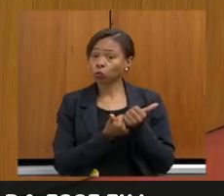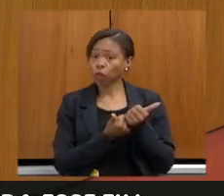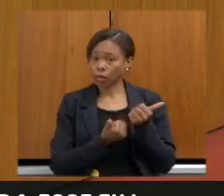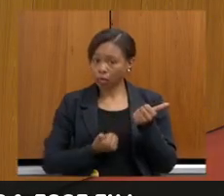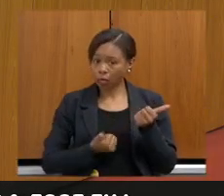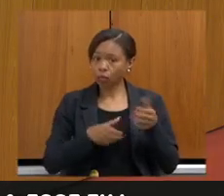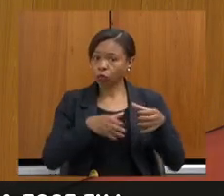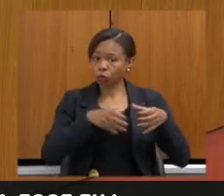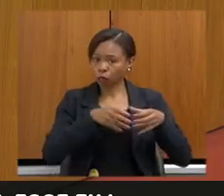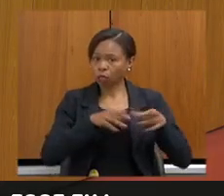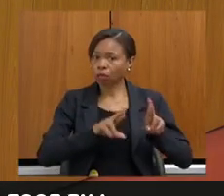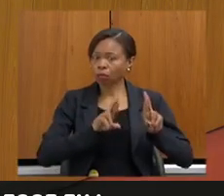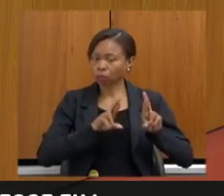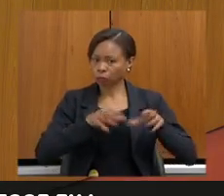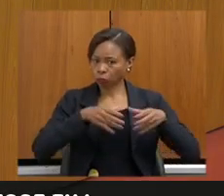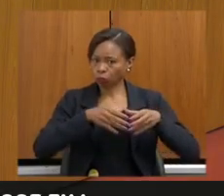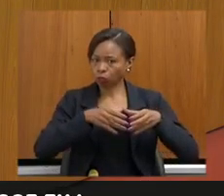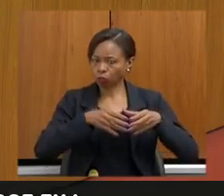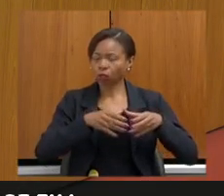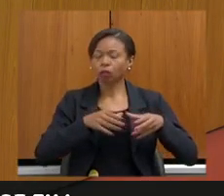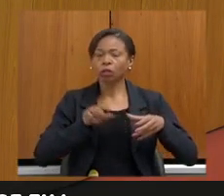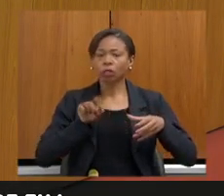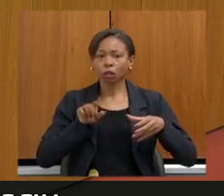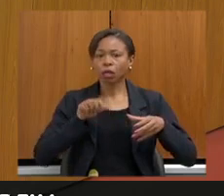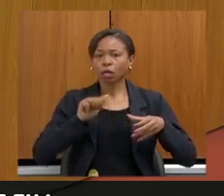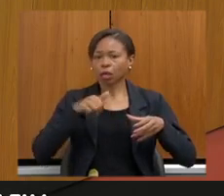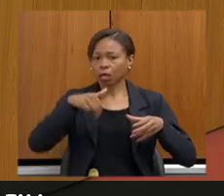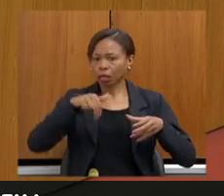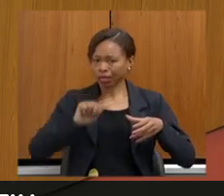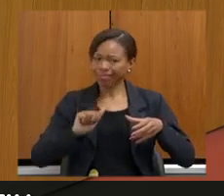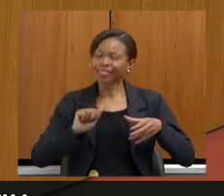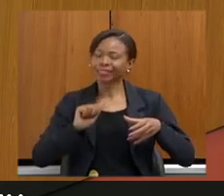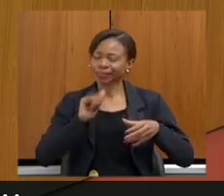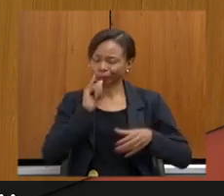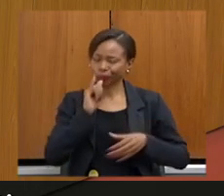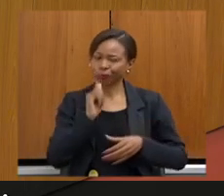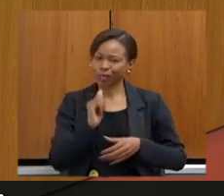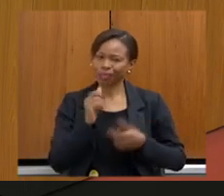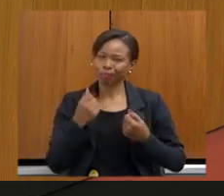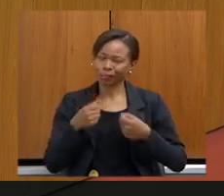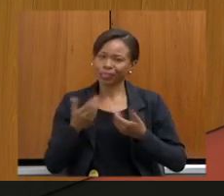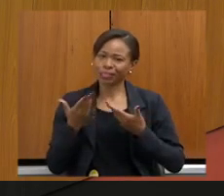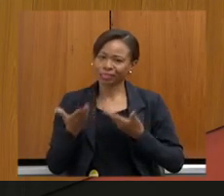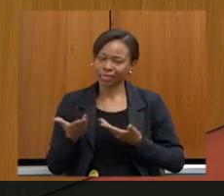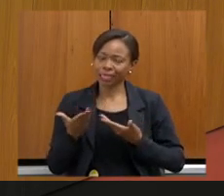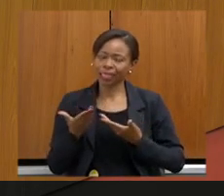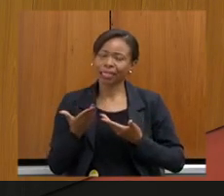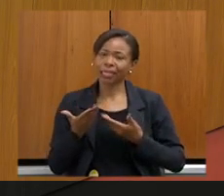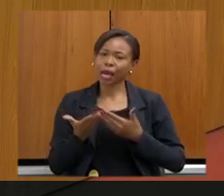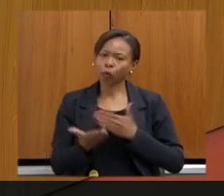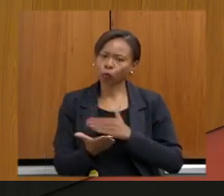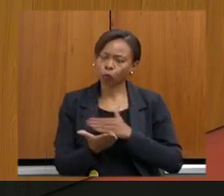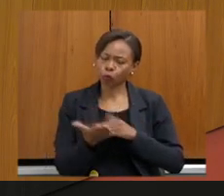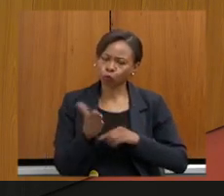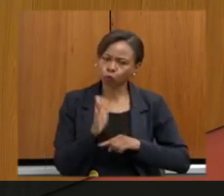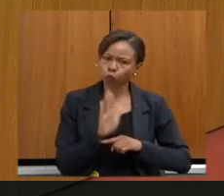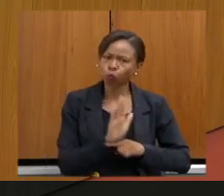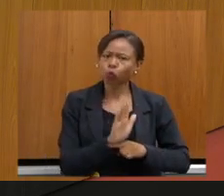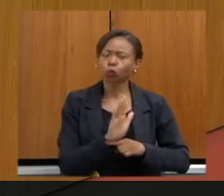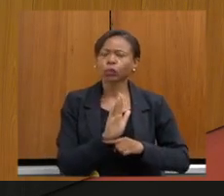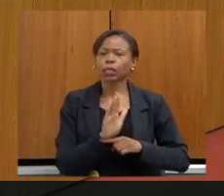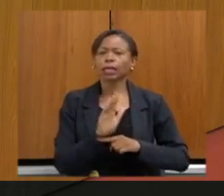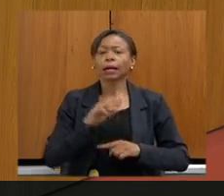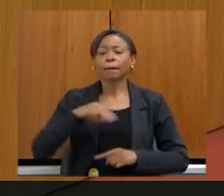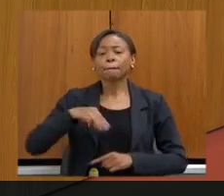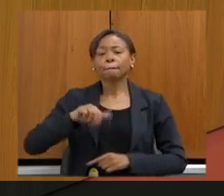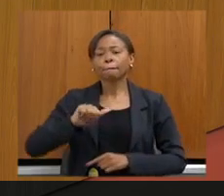todo o andamento da comissão. Então, não posso deixar de citar a grande contribuição que tanto a Ana,